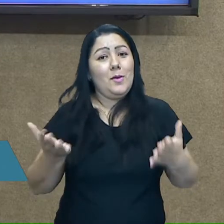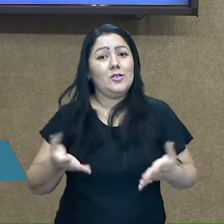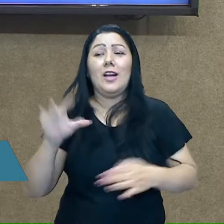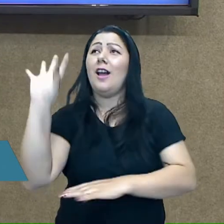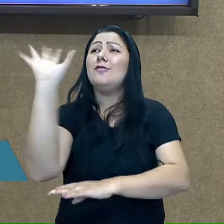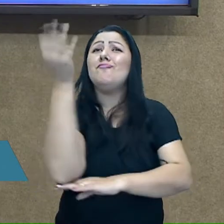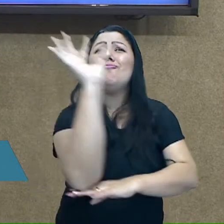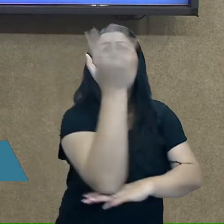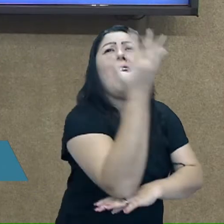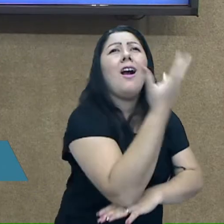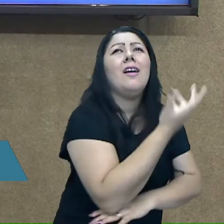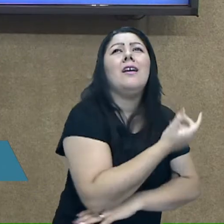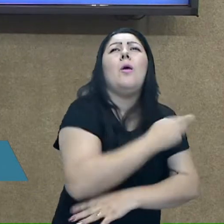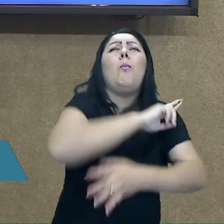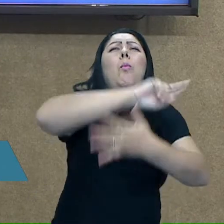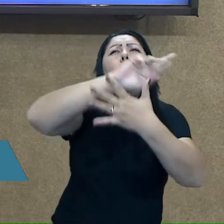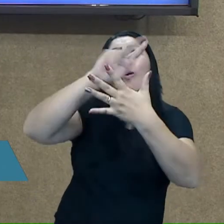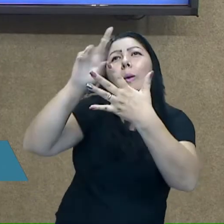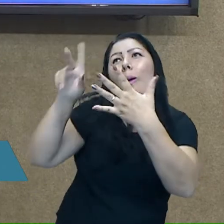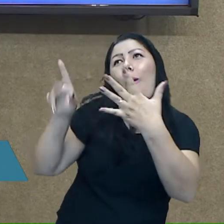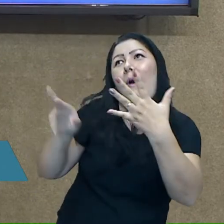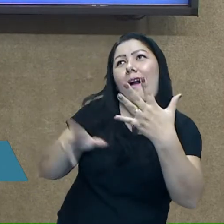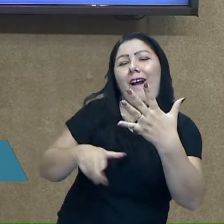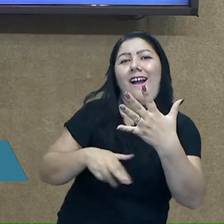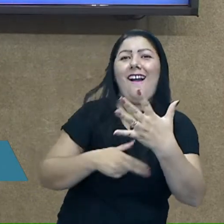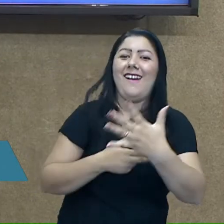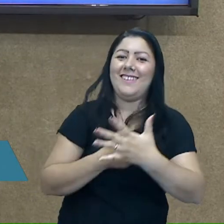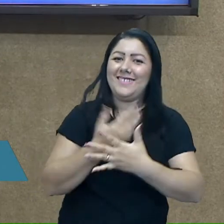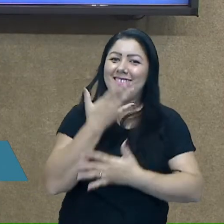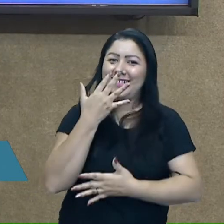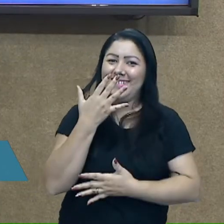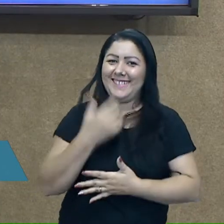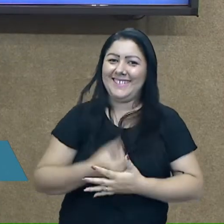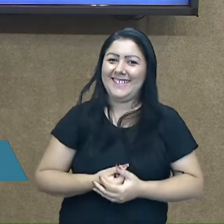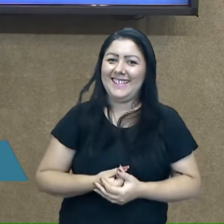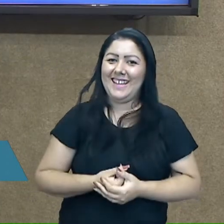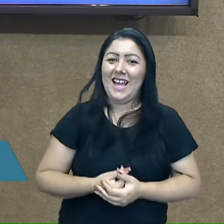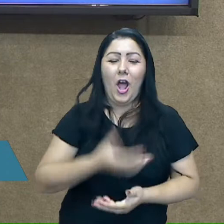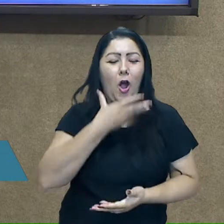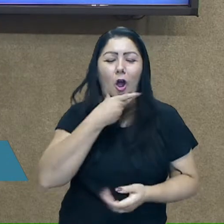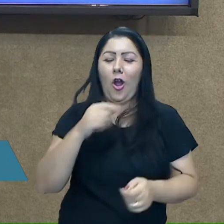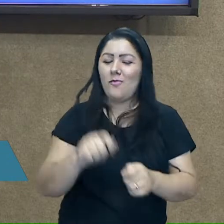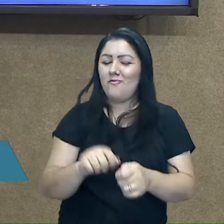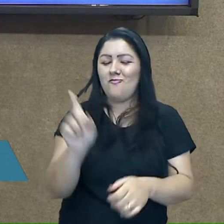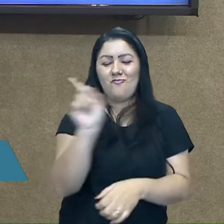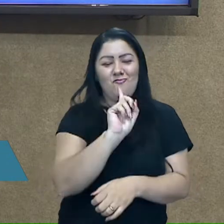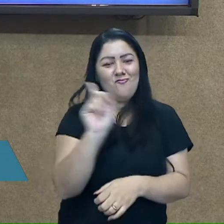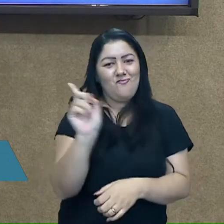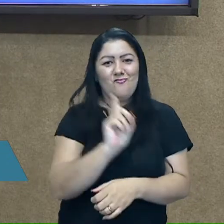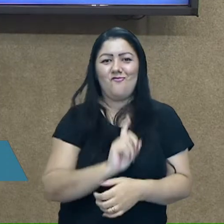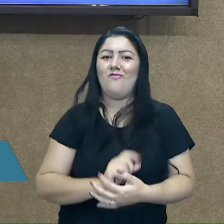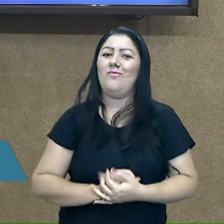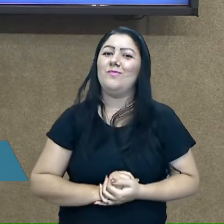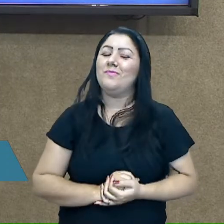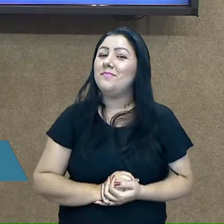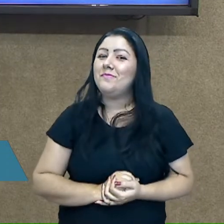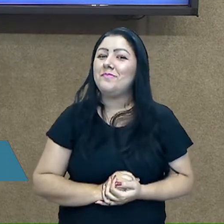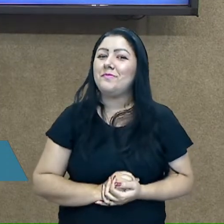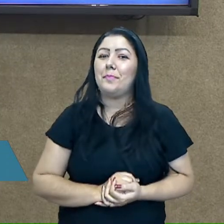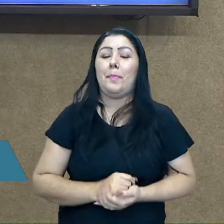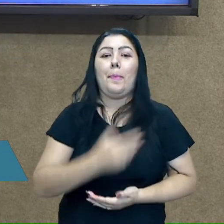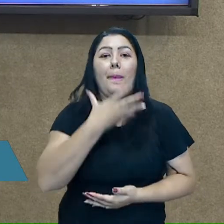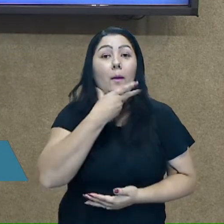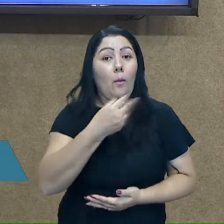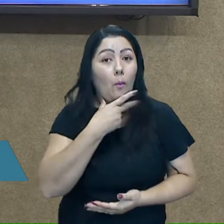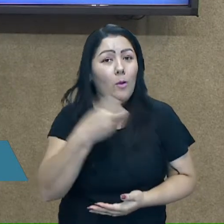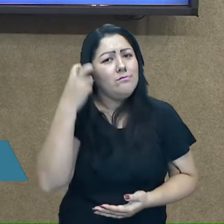uma grande paleta de cores. Nenhuma delas construída pelo homem. E o homem, com a sua forma,